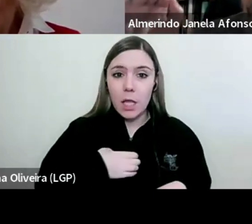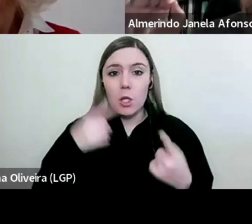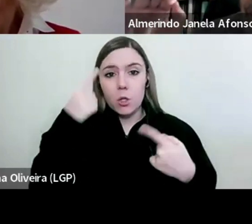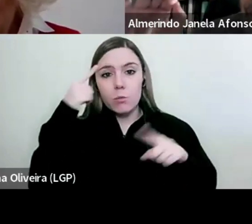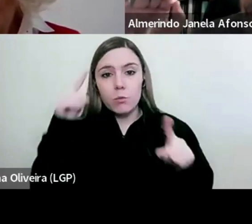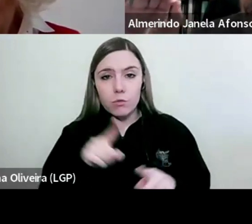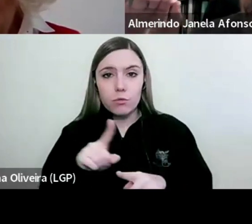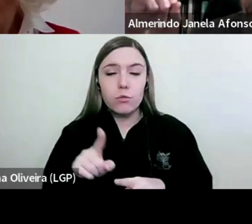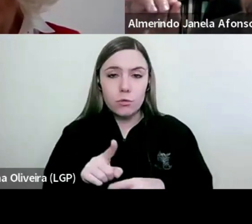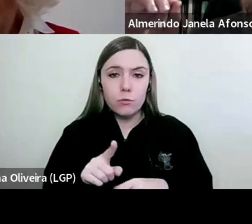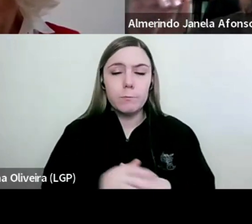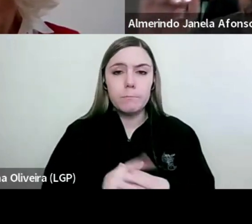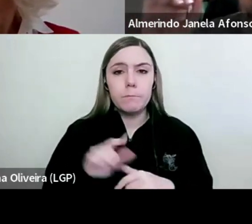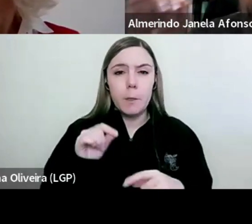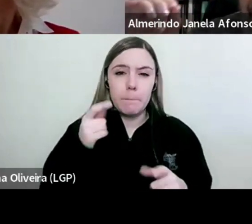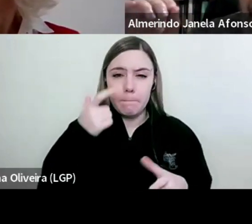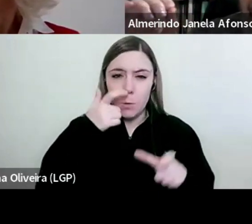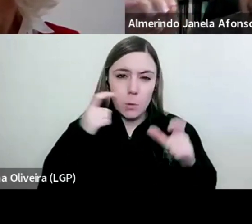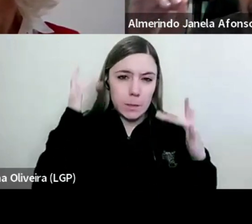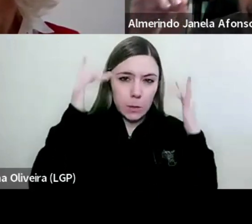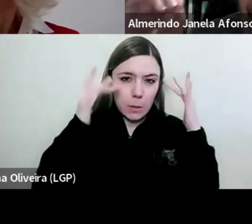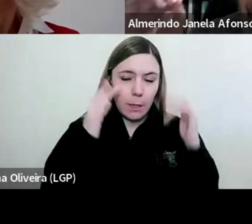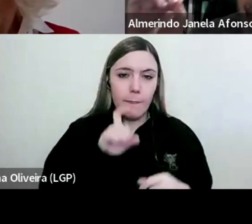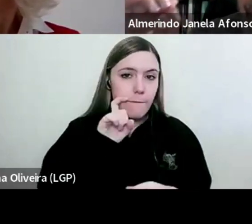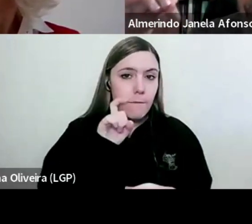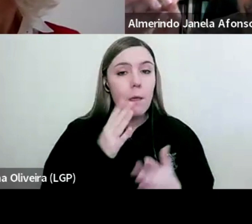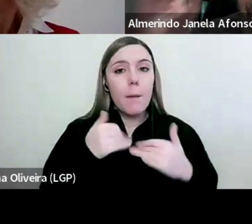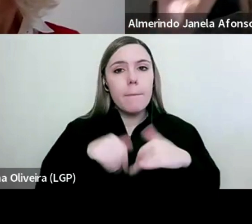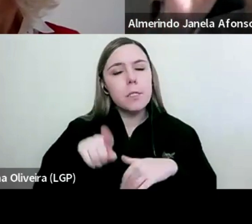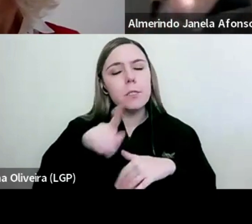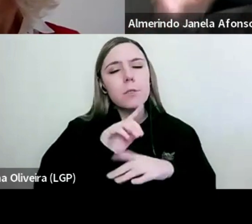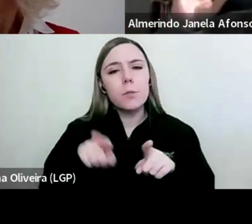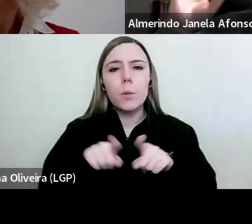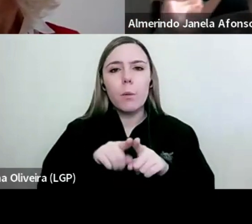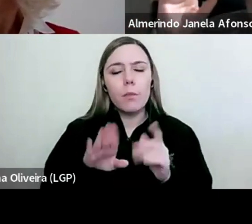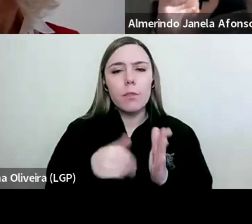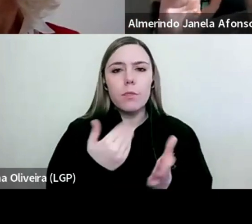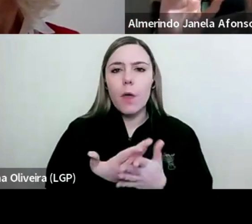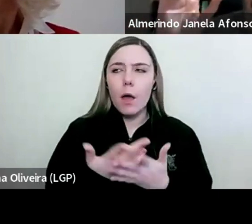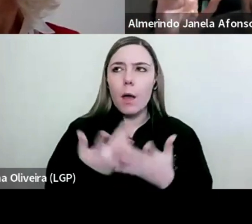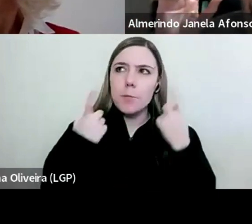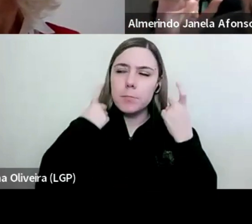e pedagogos, conduzem-nos a questões de fundo como a seguinte.